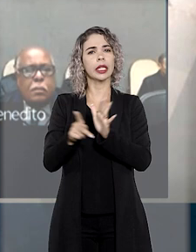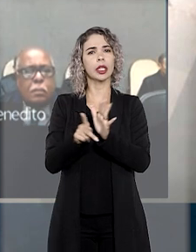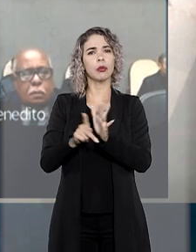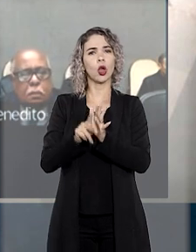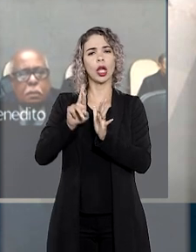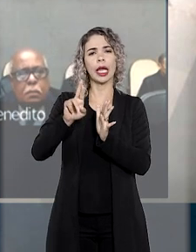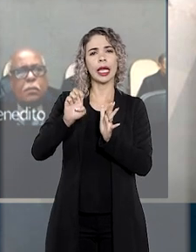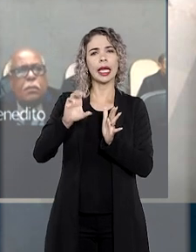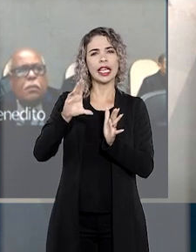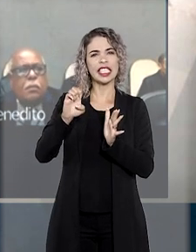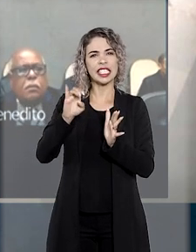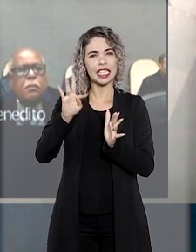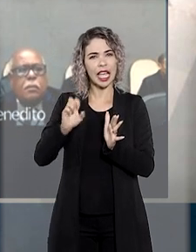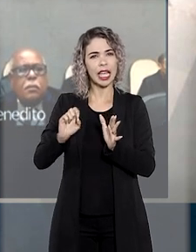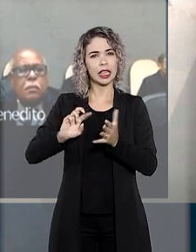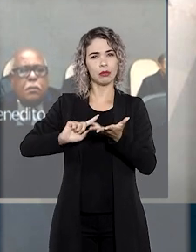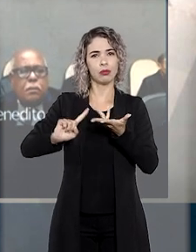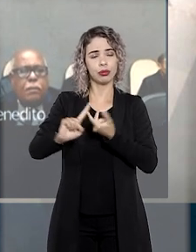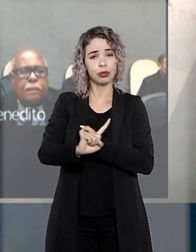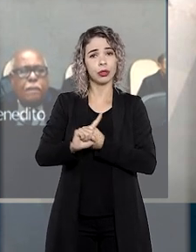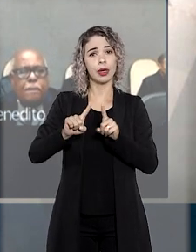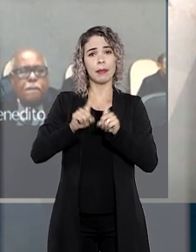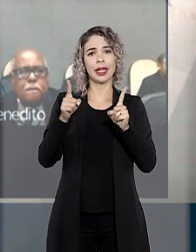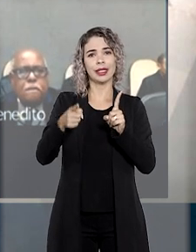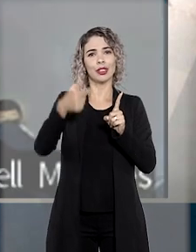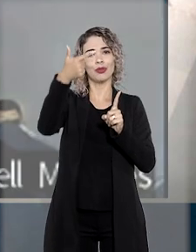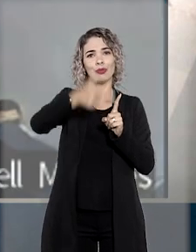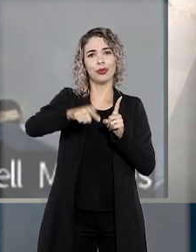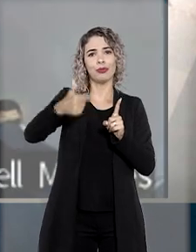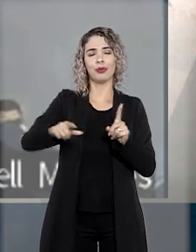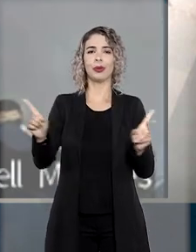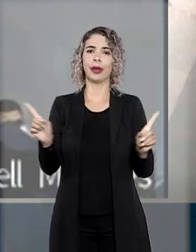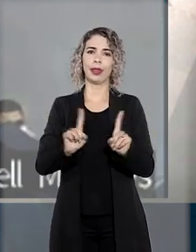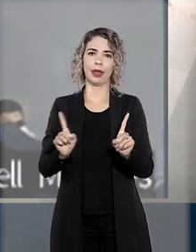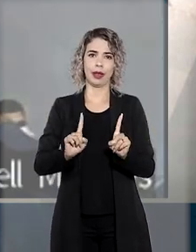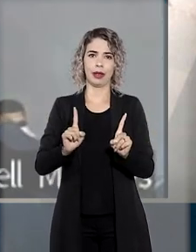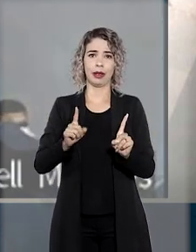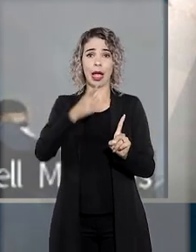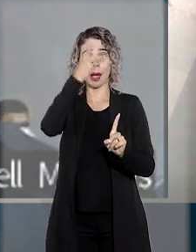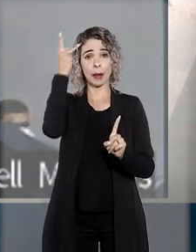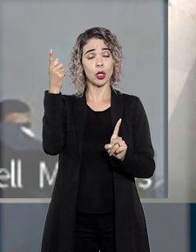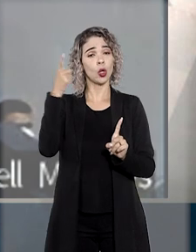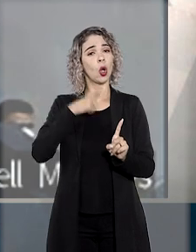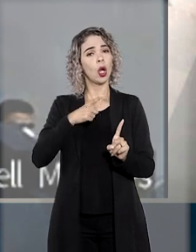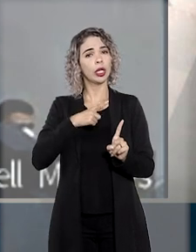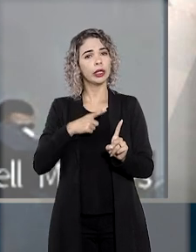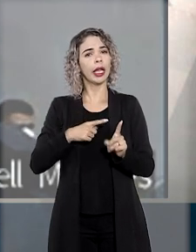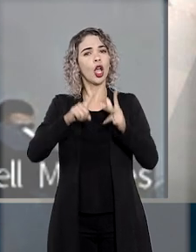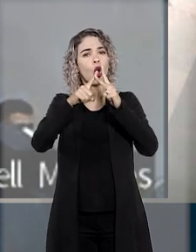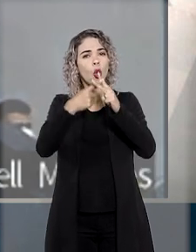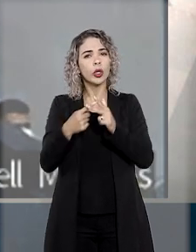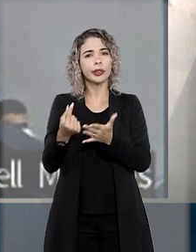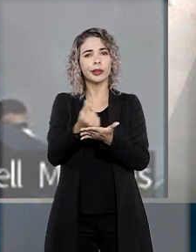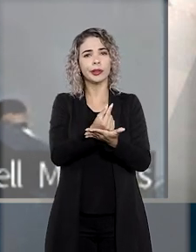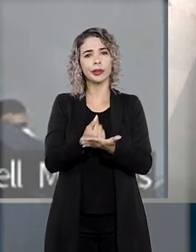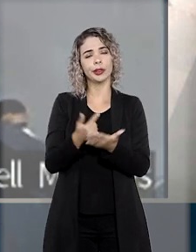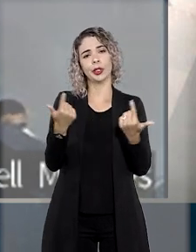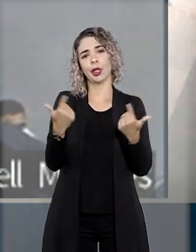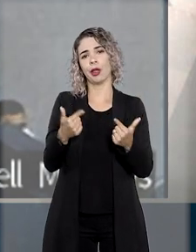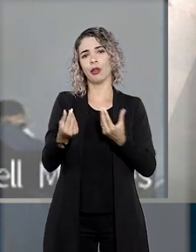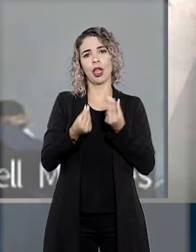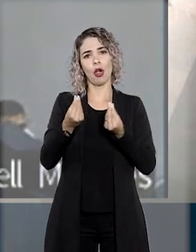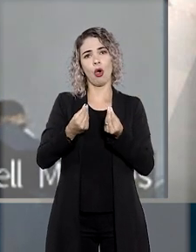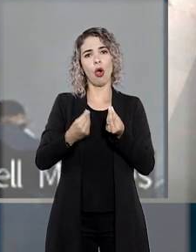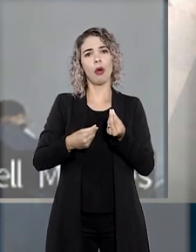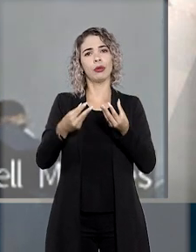das receitas financeiras tal procedimento não se repita, usufruindo o contribuinte das vantagens de deduzir a correção monetária